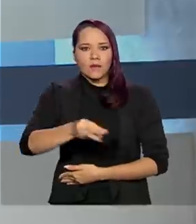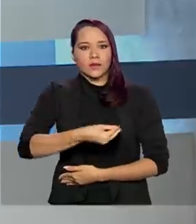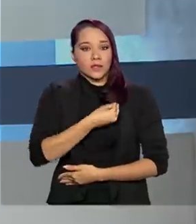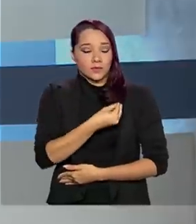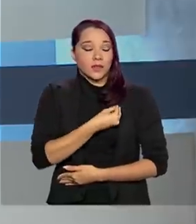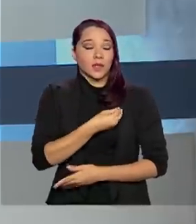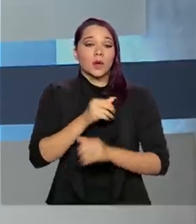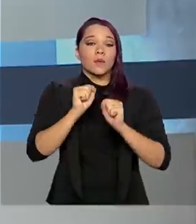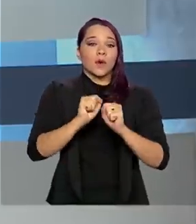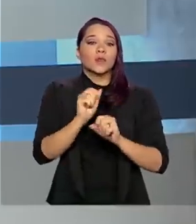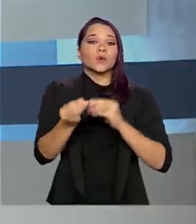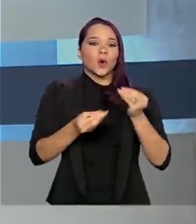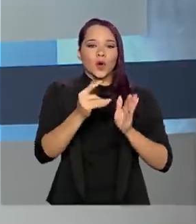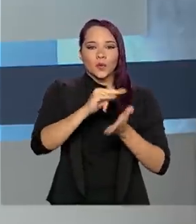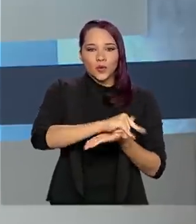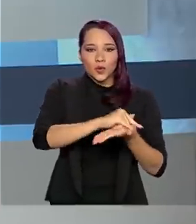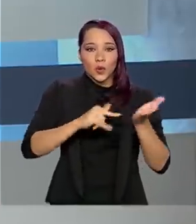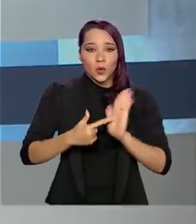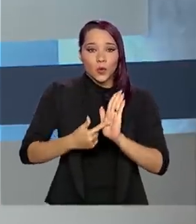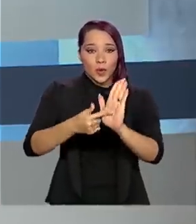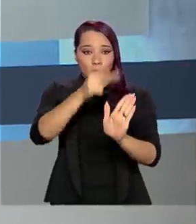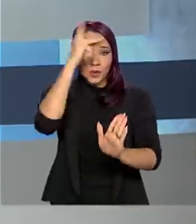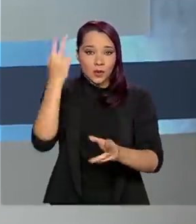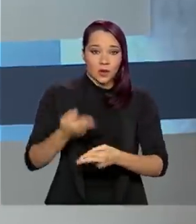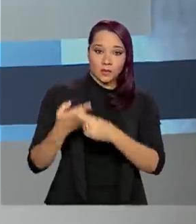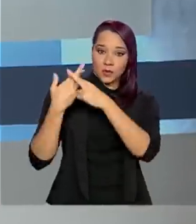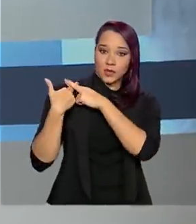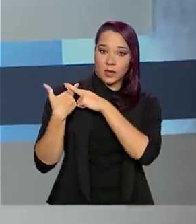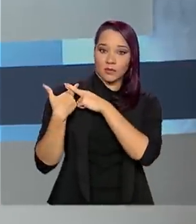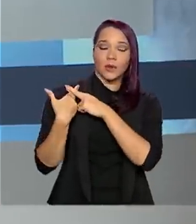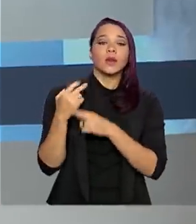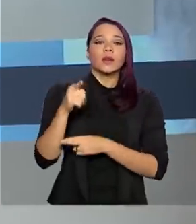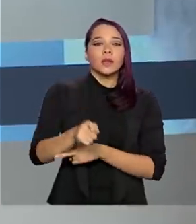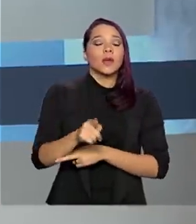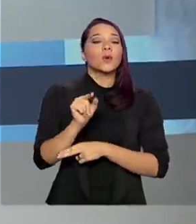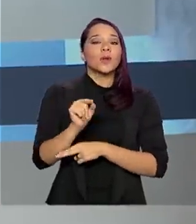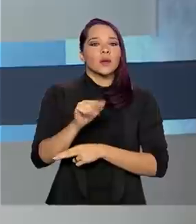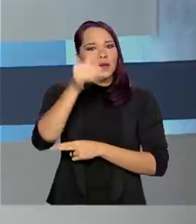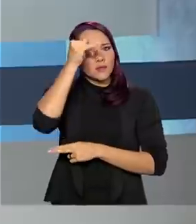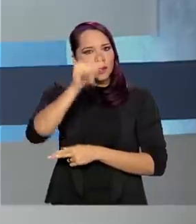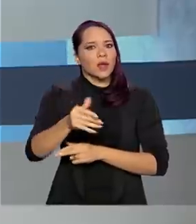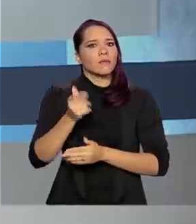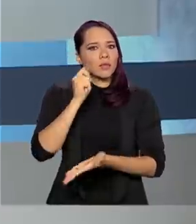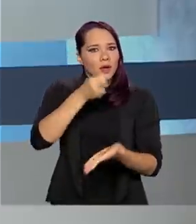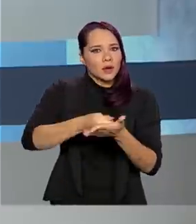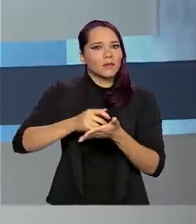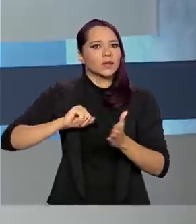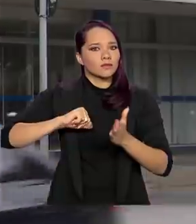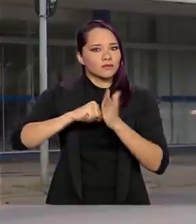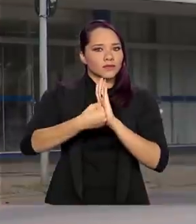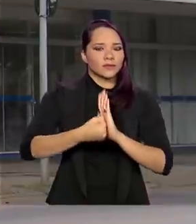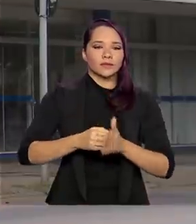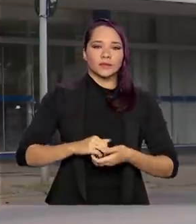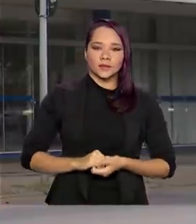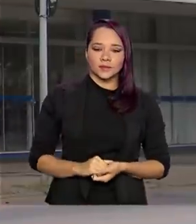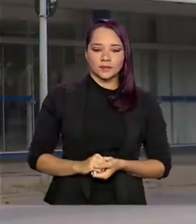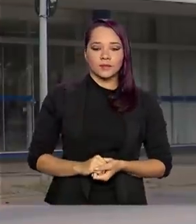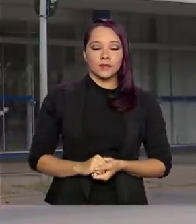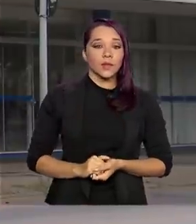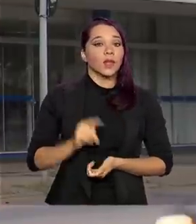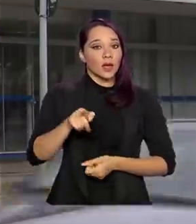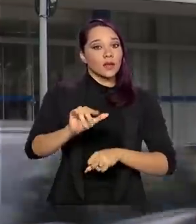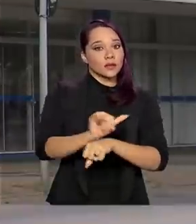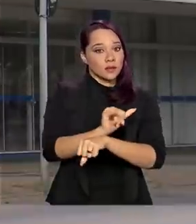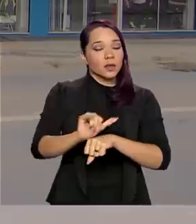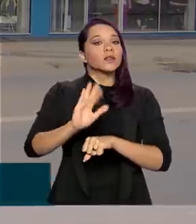vida pode ser feita por meio de procuração. O procedimento é para evitar que o pagamento seja bloqueado. A medida